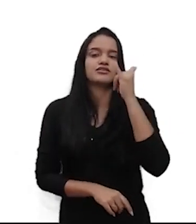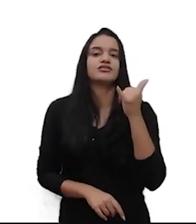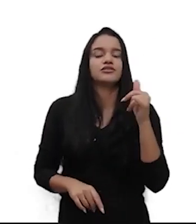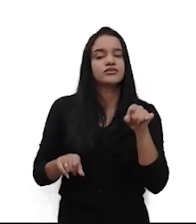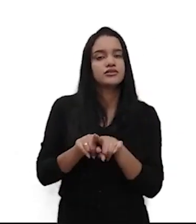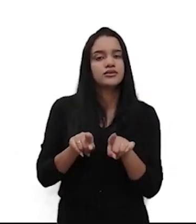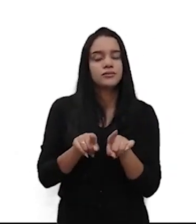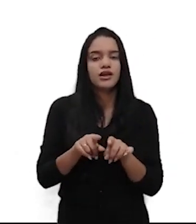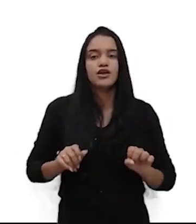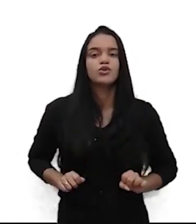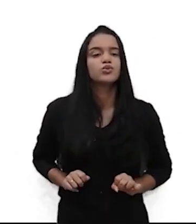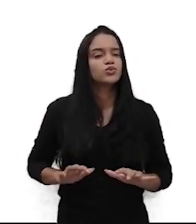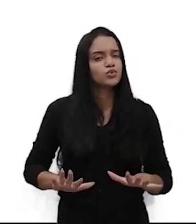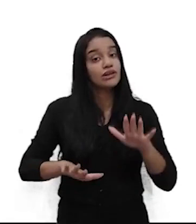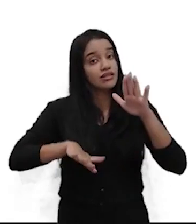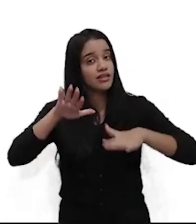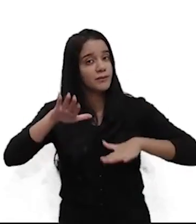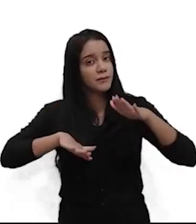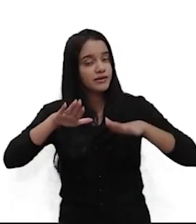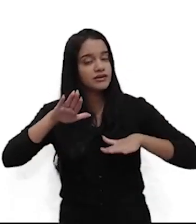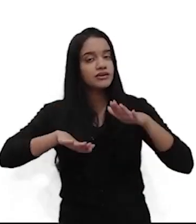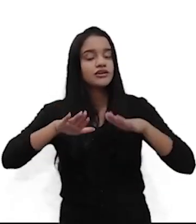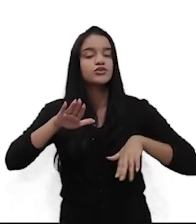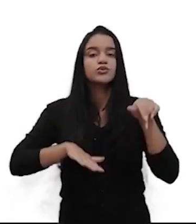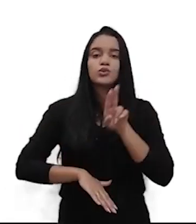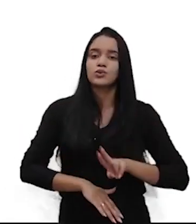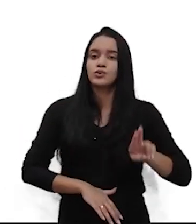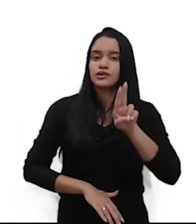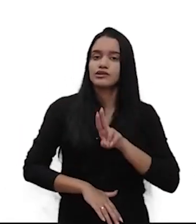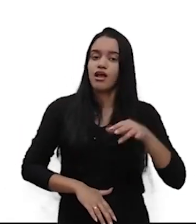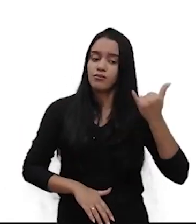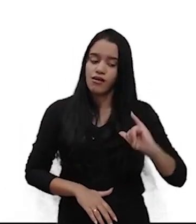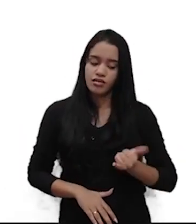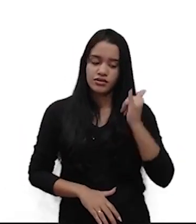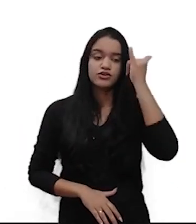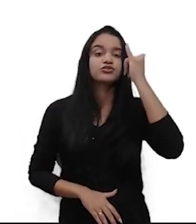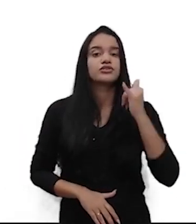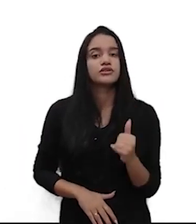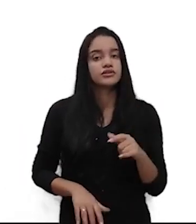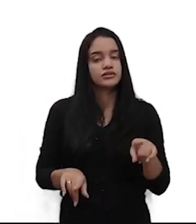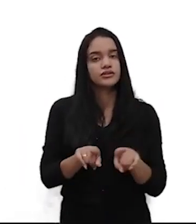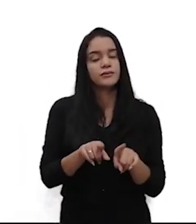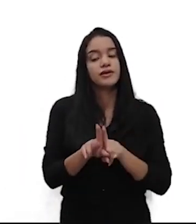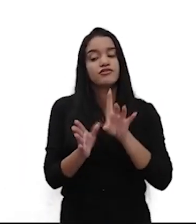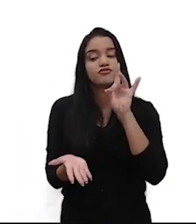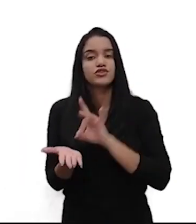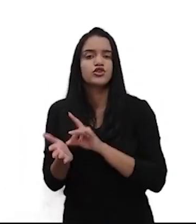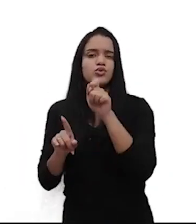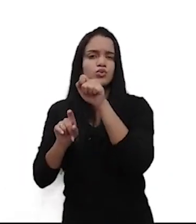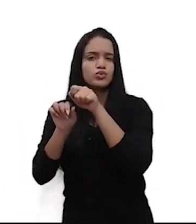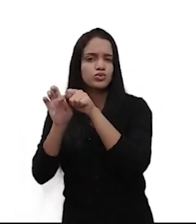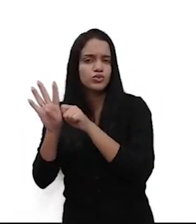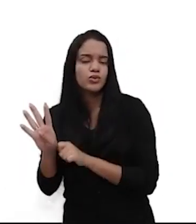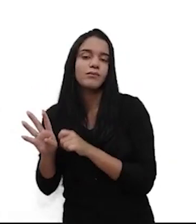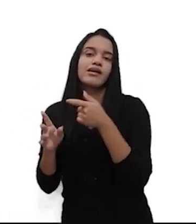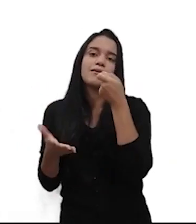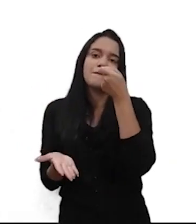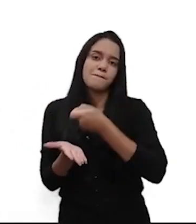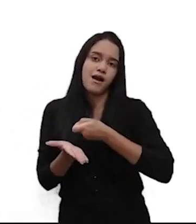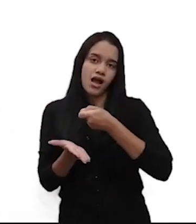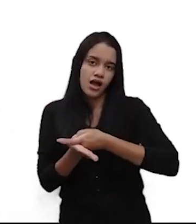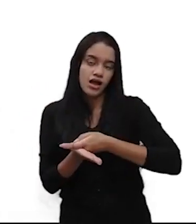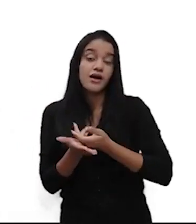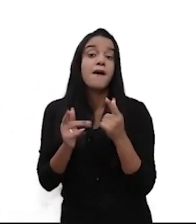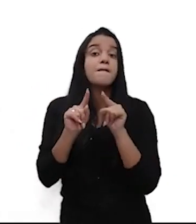e, ao mesmo tempo, variável. Dependendo do nível de consumo da energia, eu fixo porque todo mês eu tenho que pagar uma conta de energia,